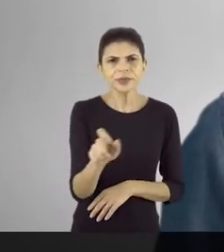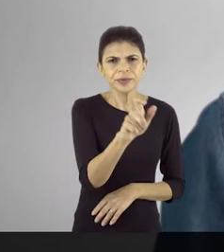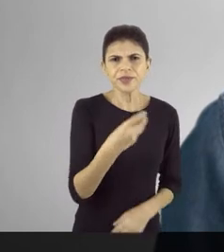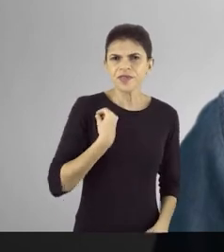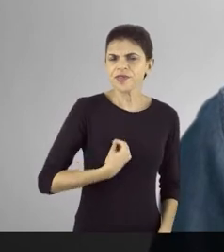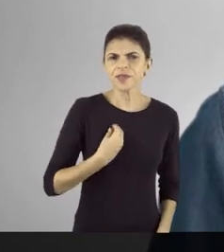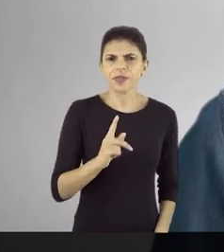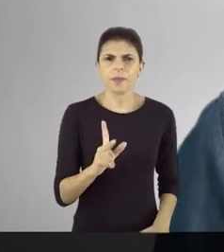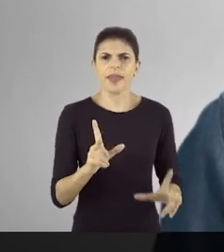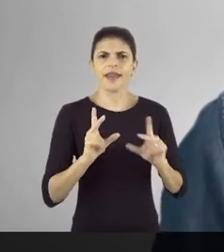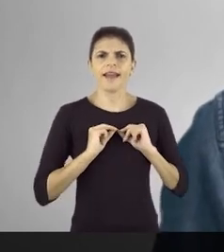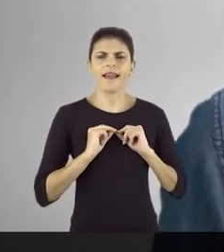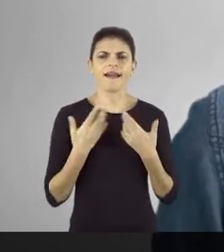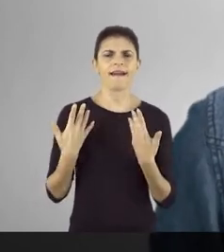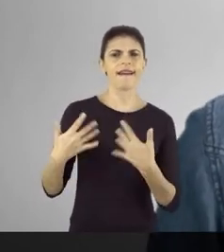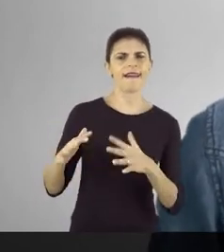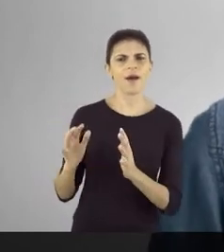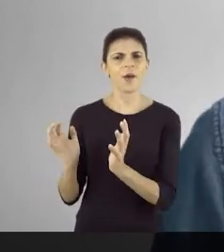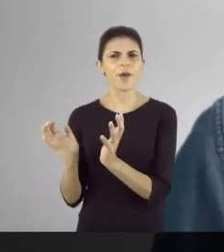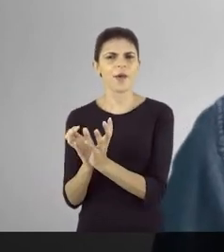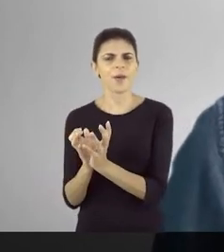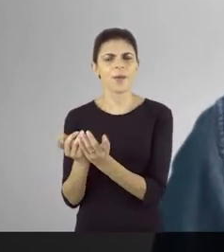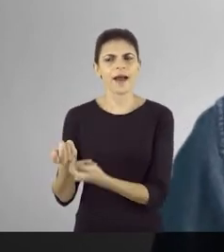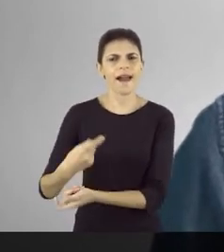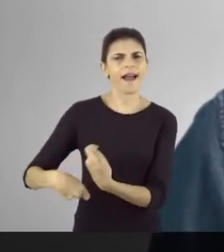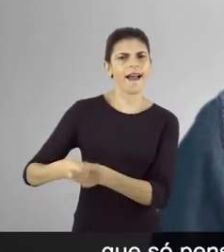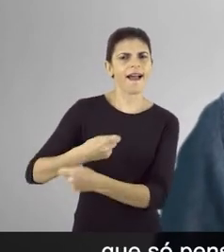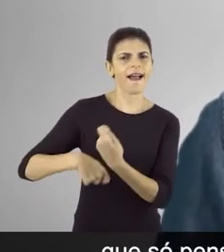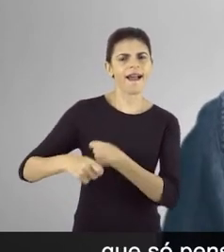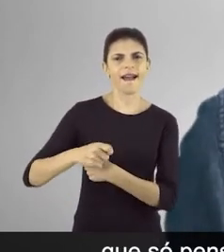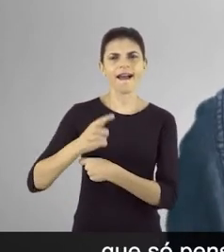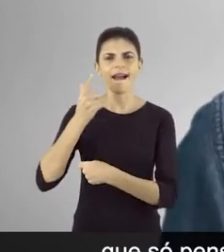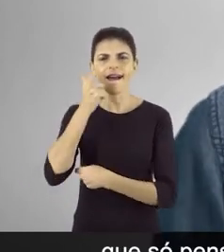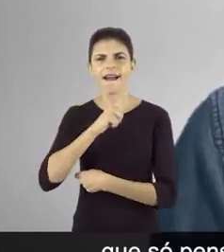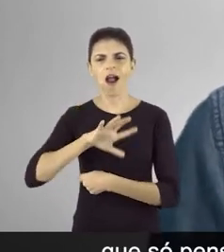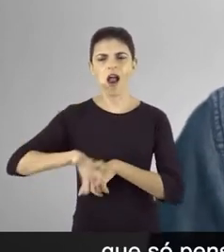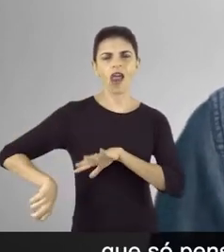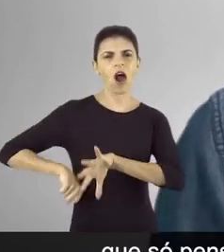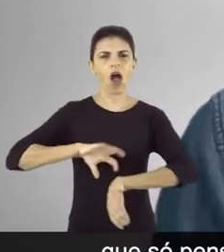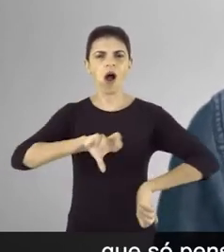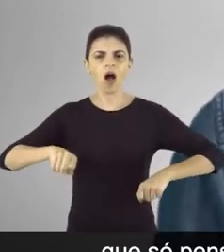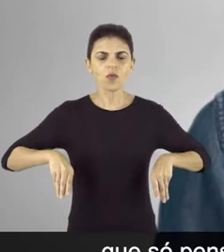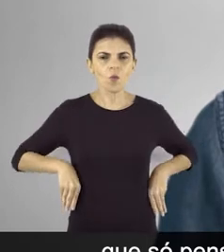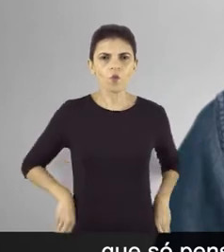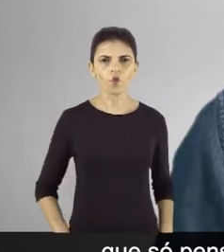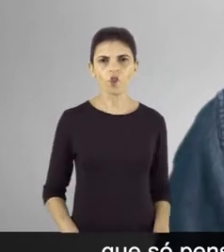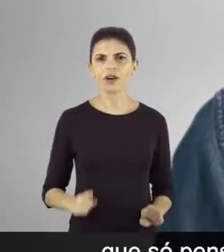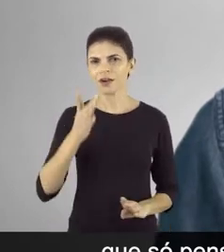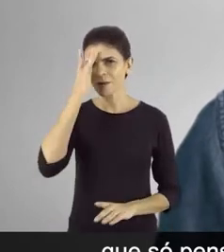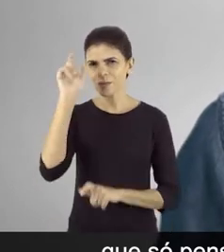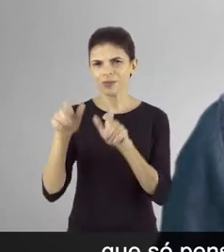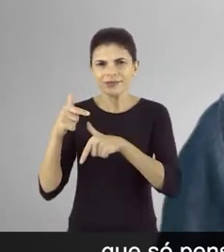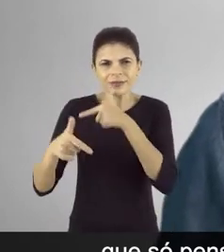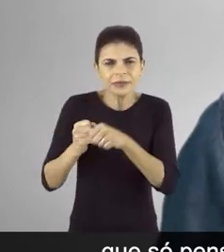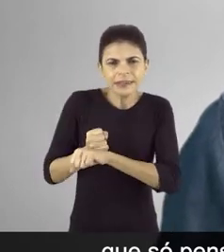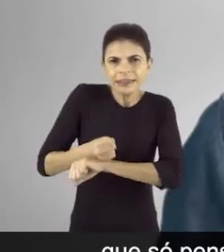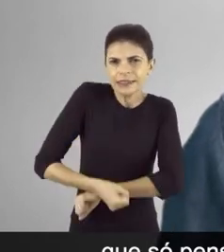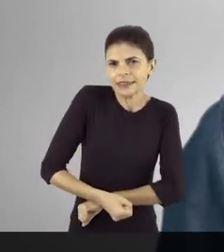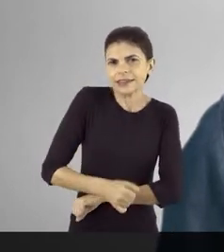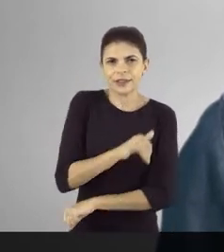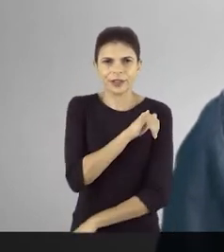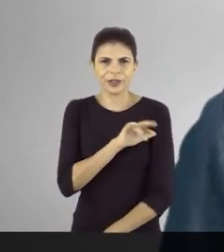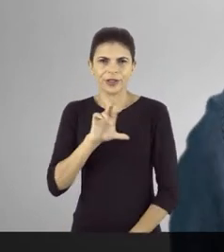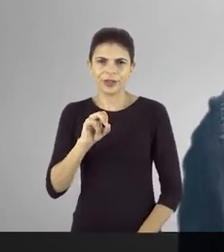nossas vidas não merecem ficar nas mãos de grupos que só pensam em passar a mão no dinheiro suado dos cariocas